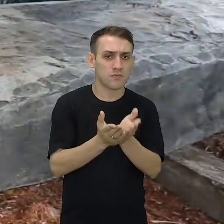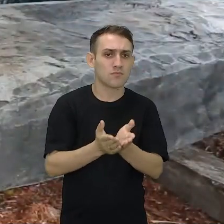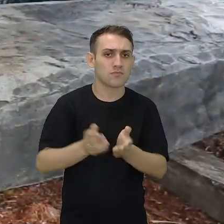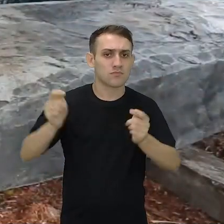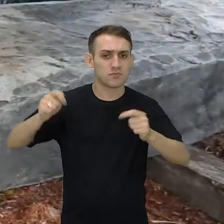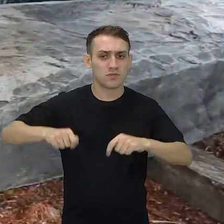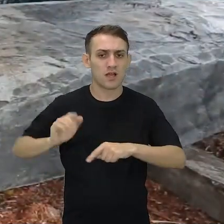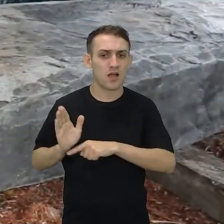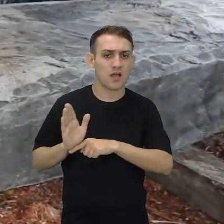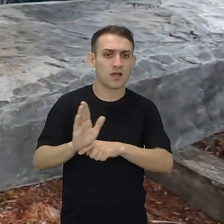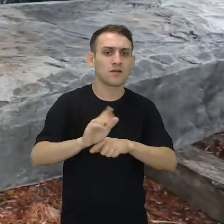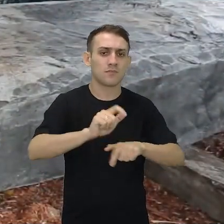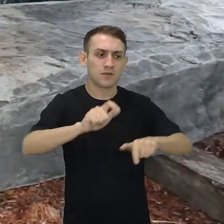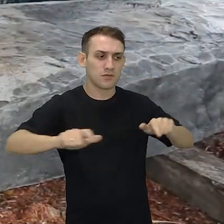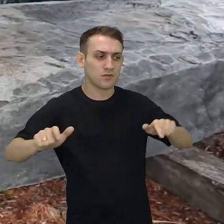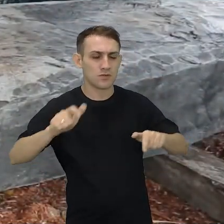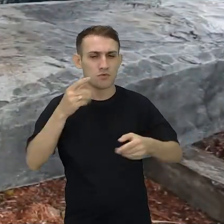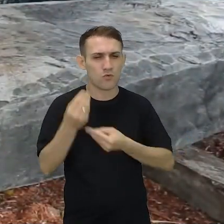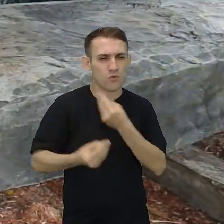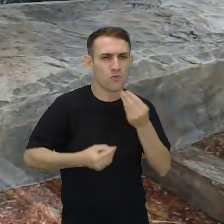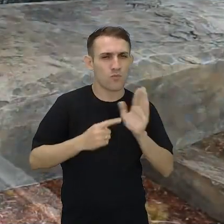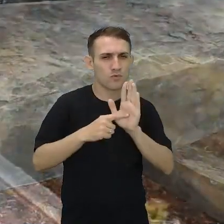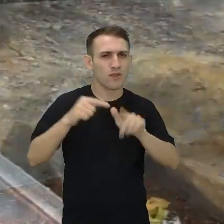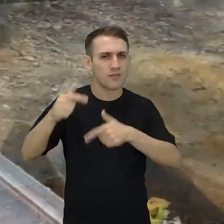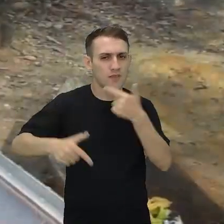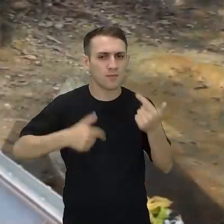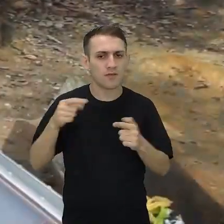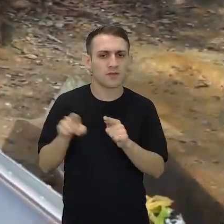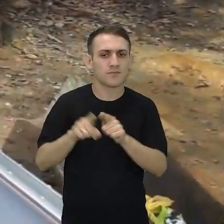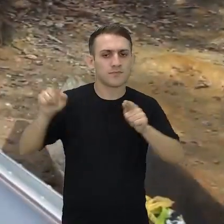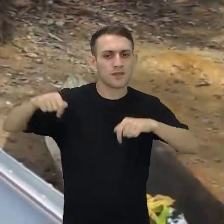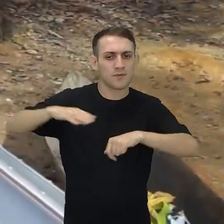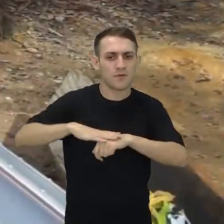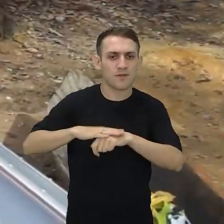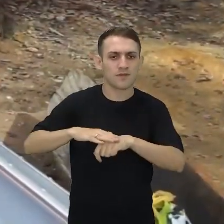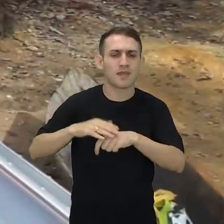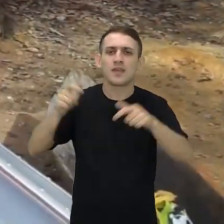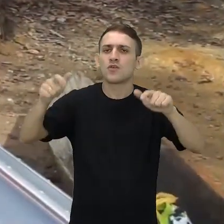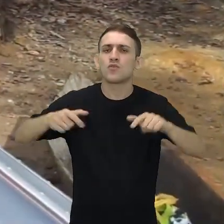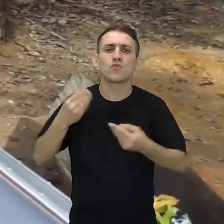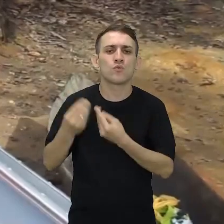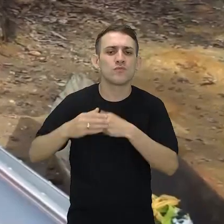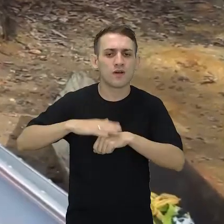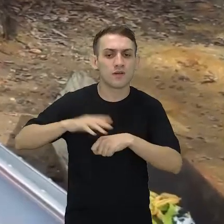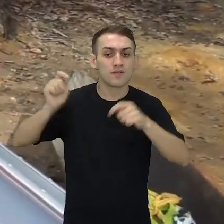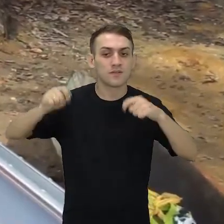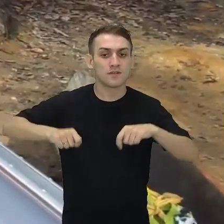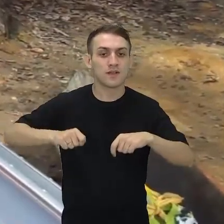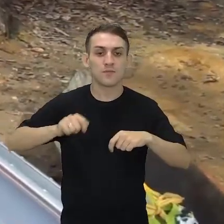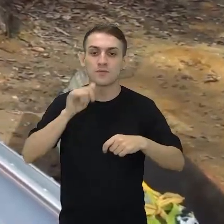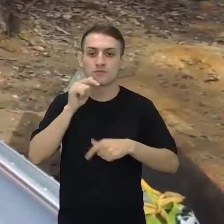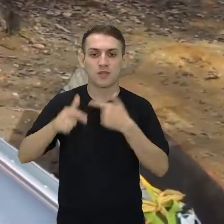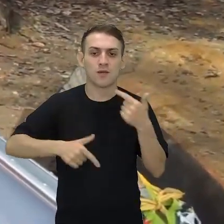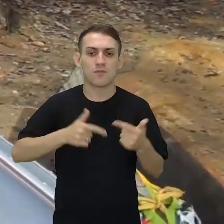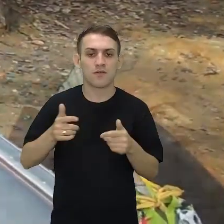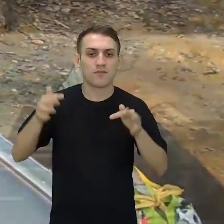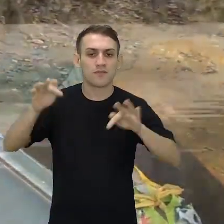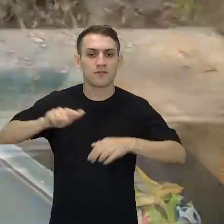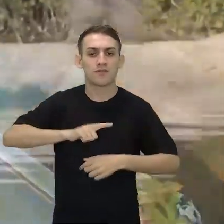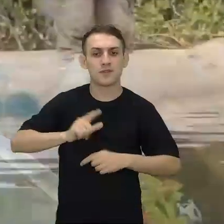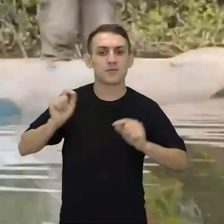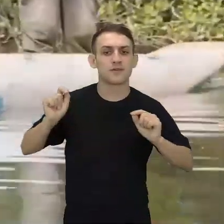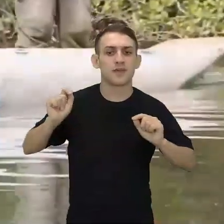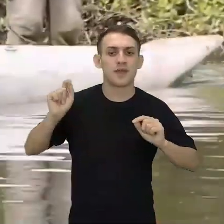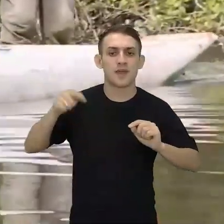ação de seus ajudantes, a coordenação do trabalho, como se faz e onde se faz. E o resultado do trabalho do mestre canoeiro